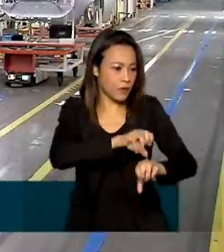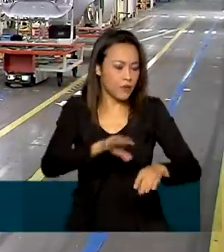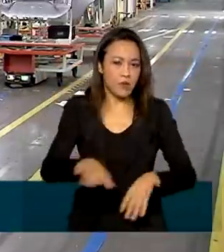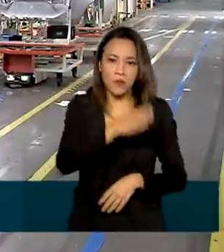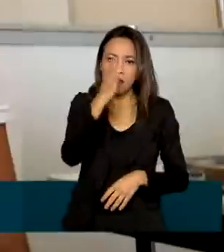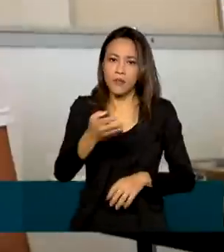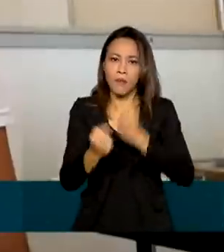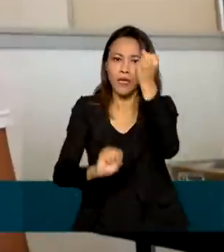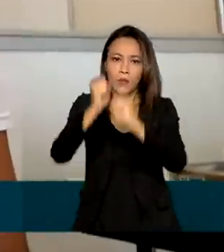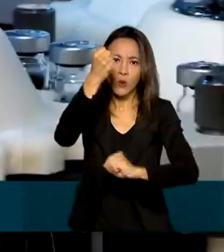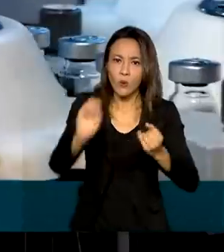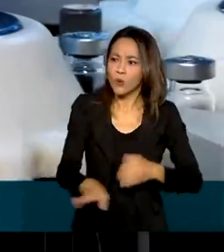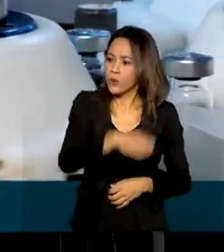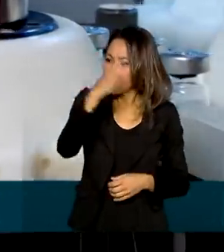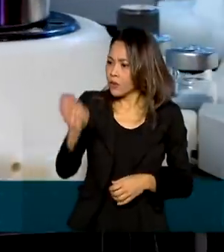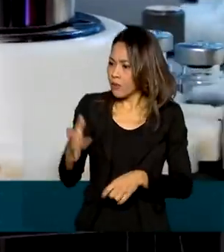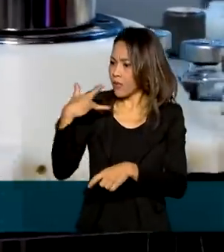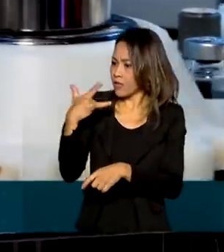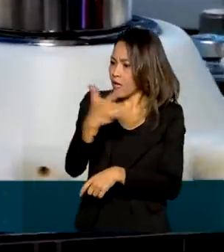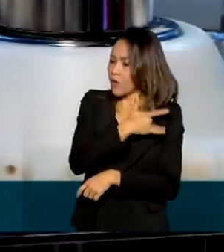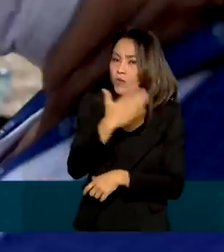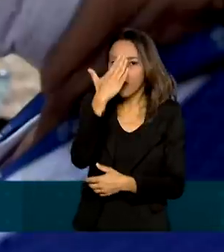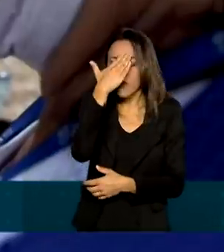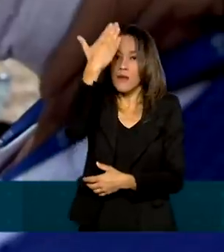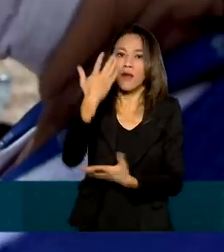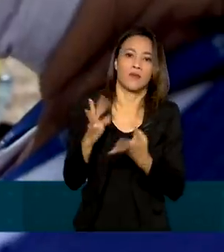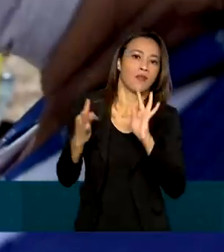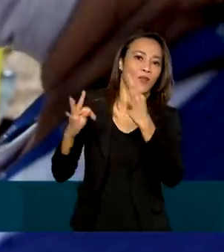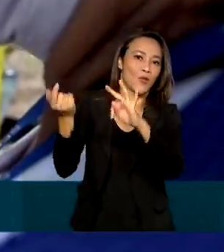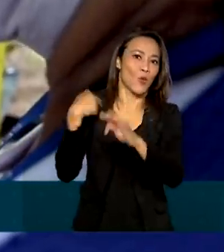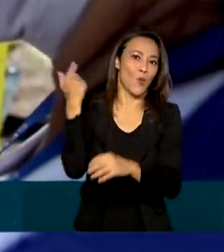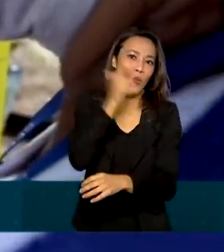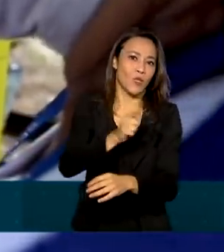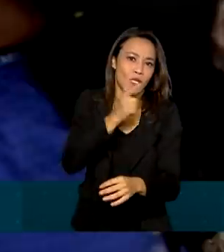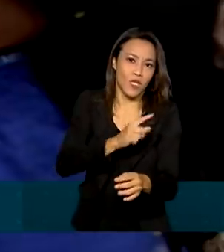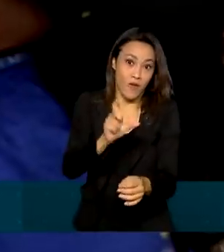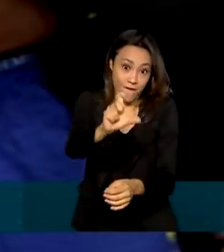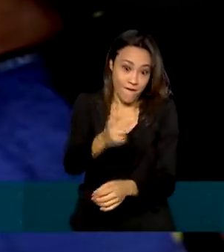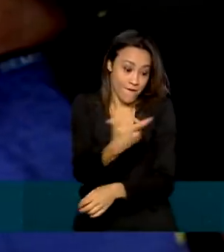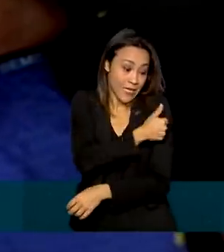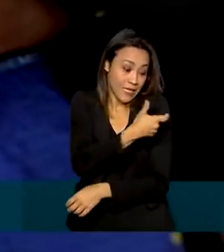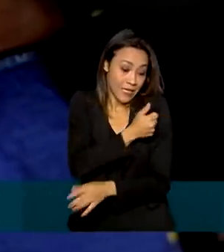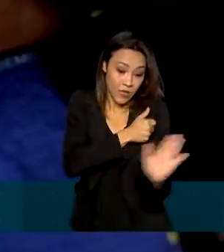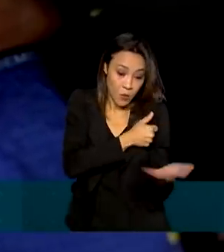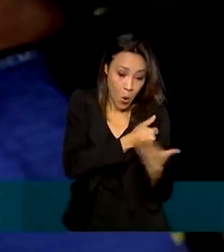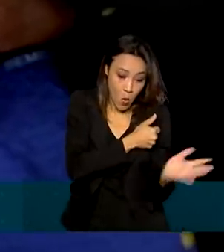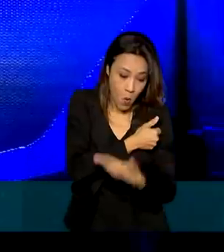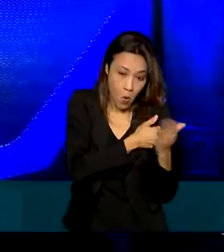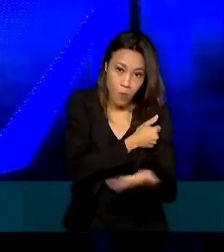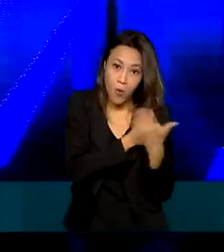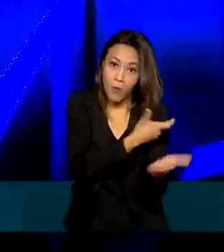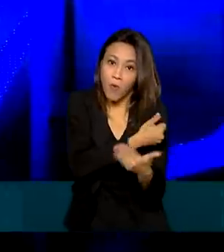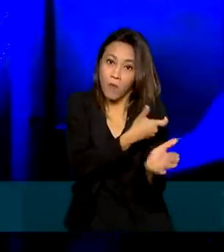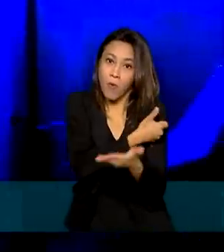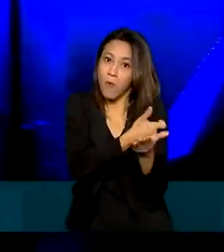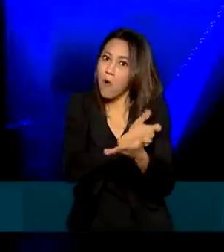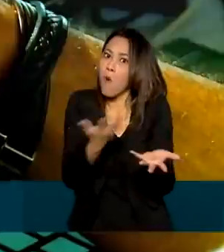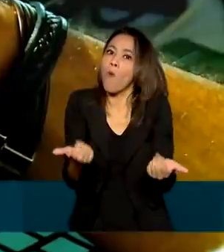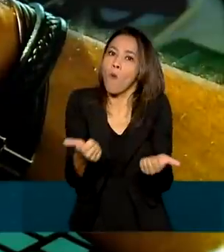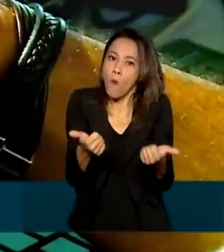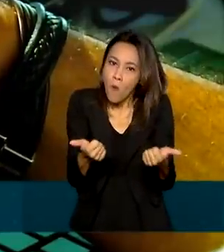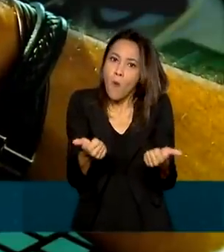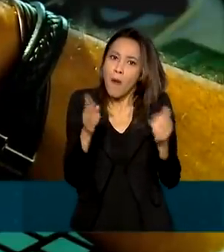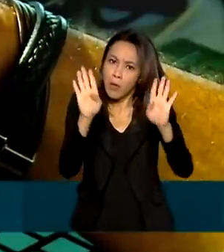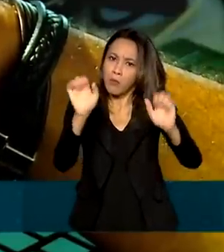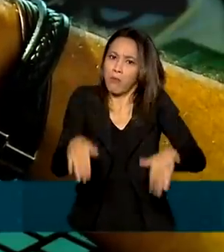indústria, para a saúde, graças à tecnologia que estamos conseguindo produzir as vacinas tão rapidamente. Então, eu acho que a tecnologia